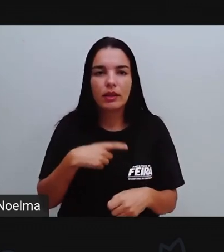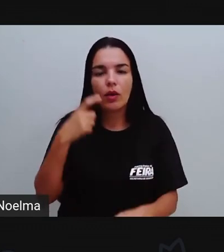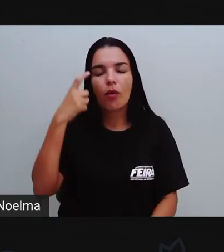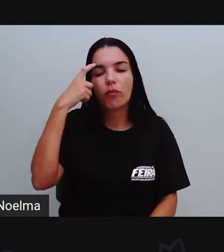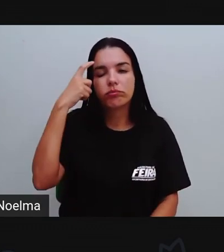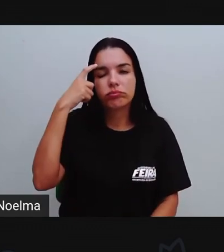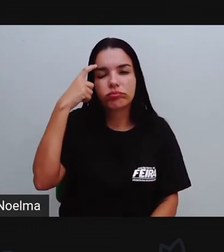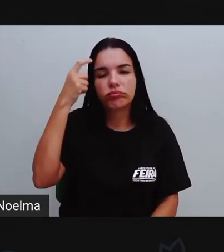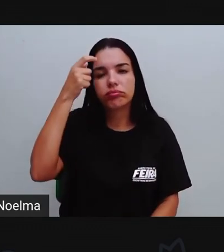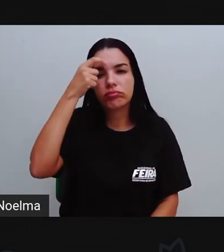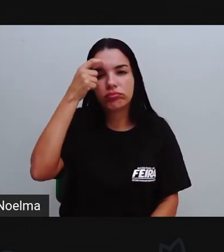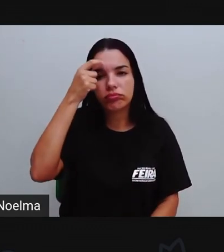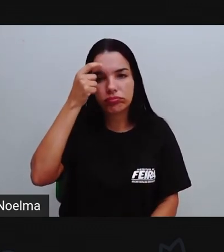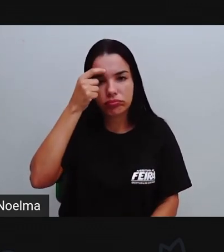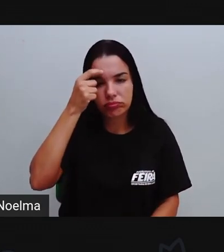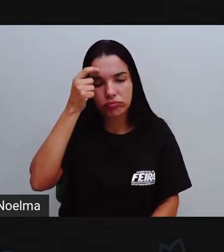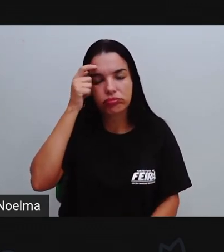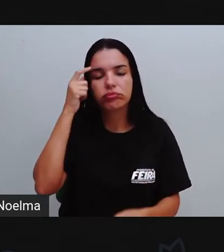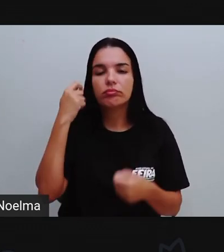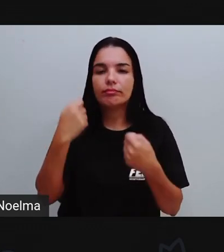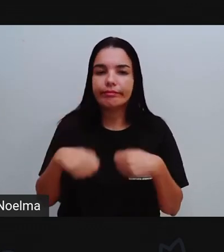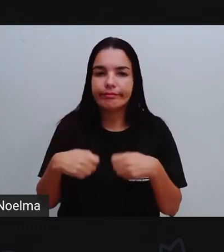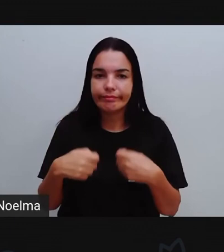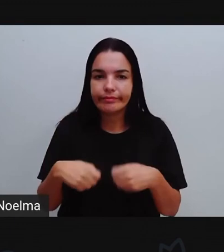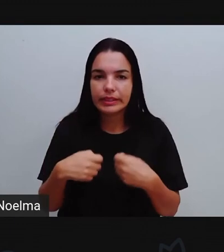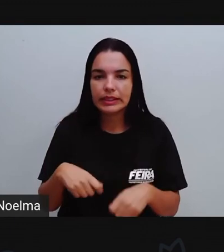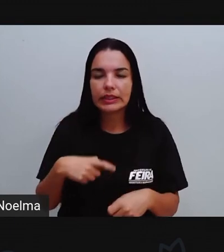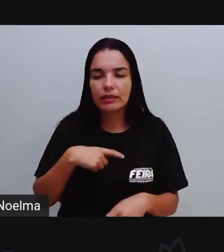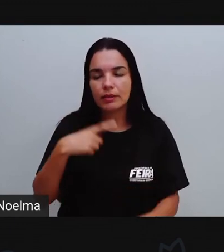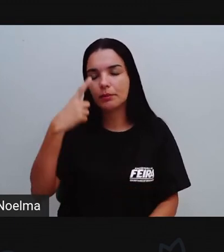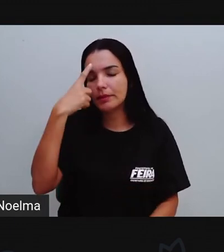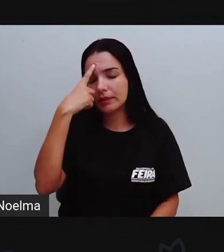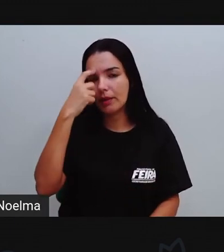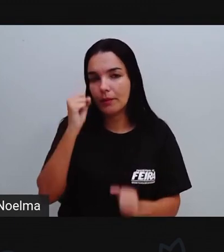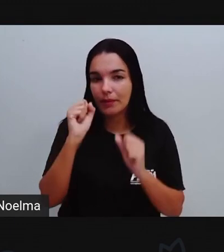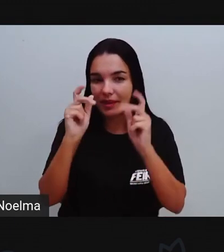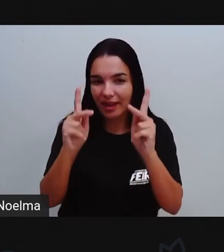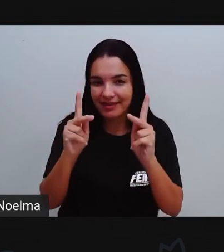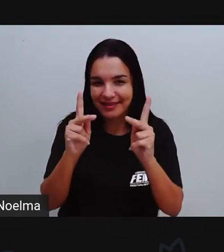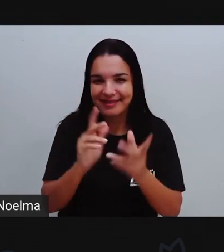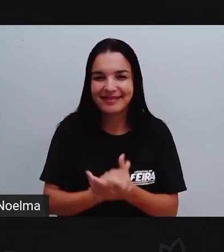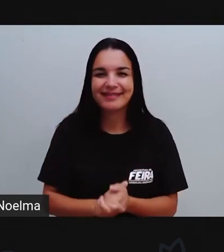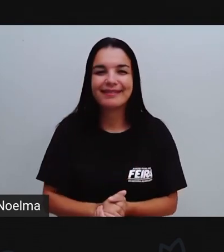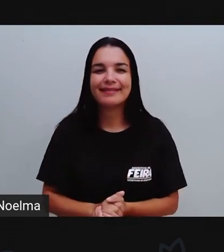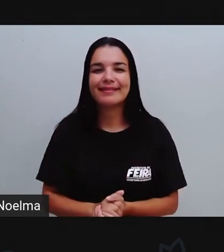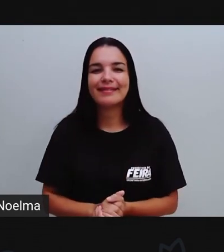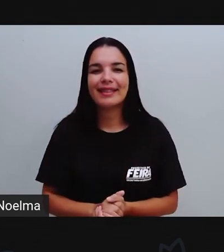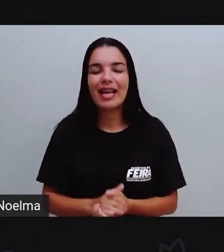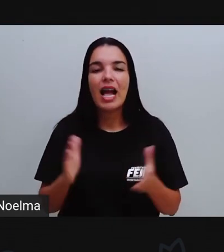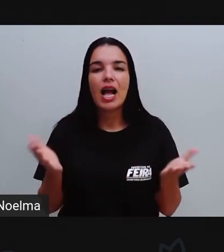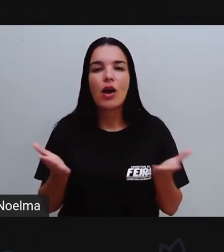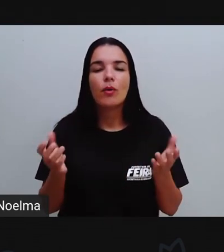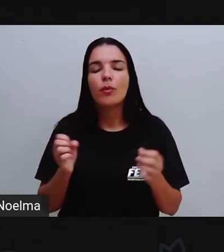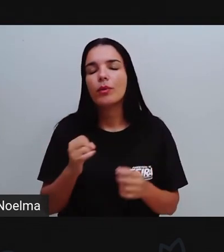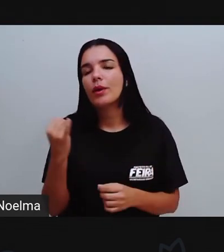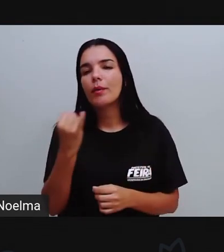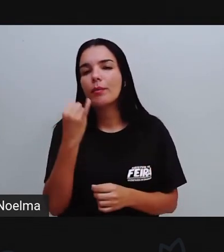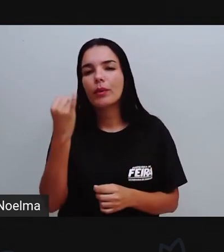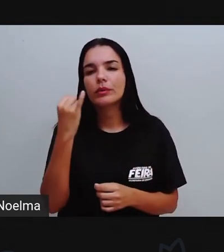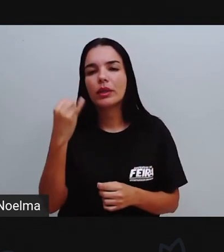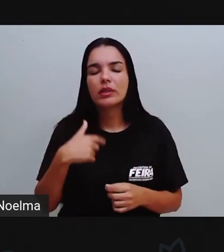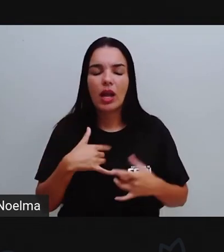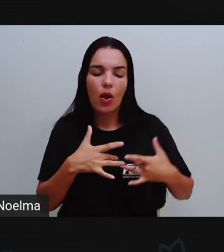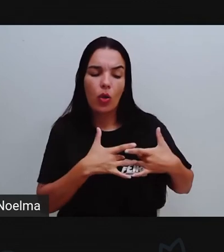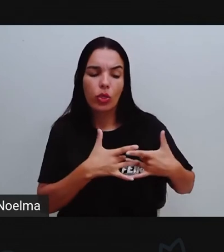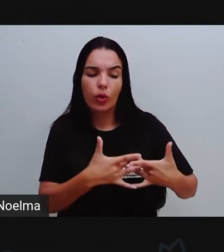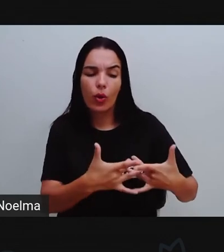conscientização que a gente precisa pensar, tá bom, segundo ano? Qual é a importância da minha doação?